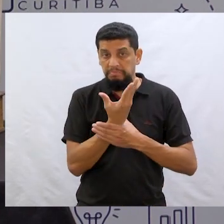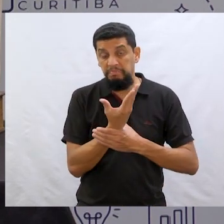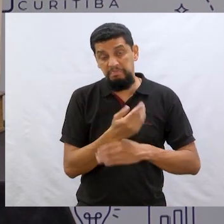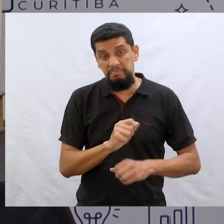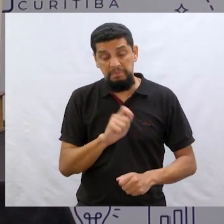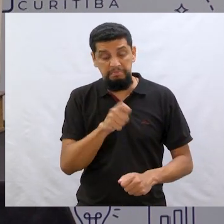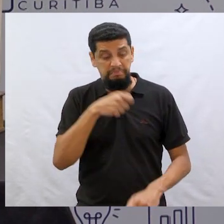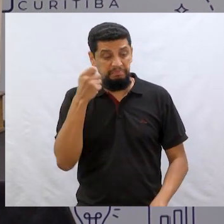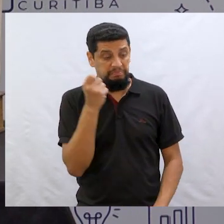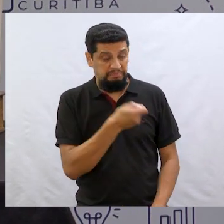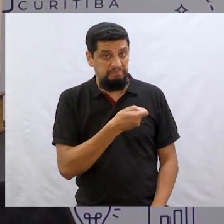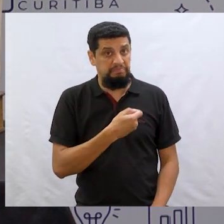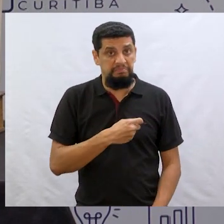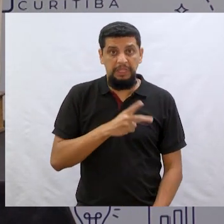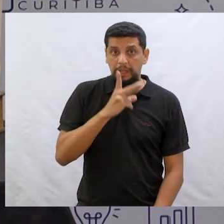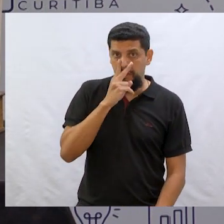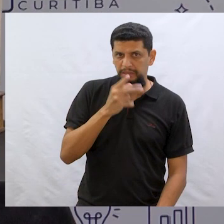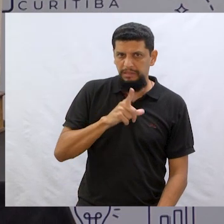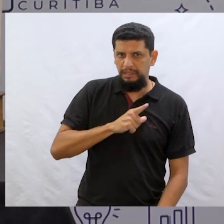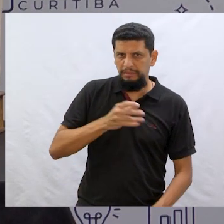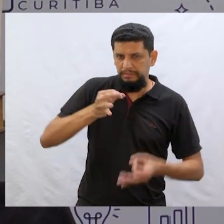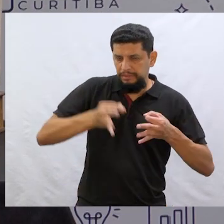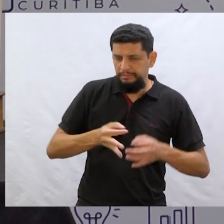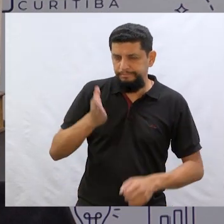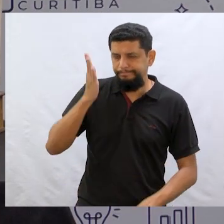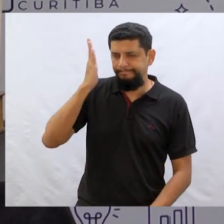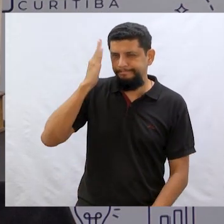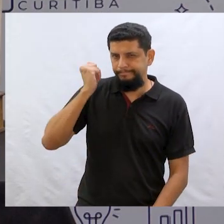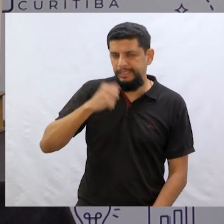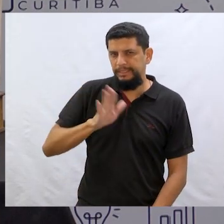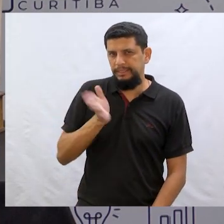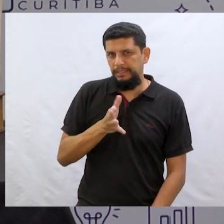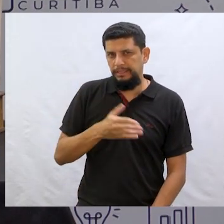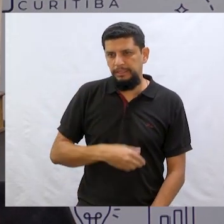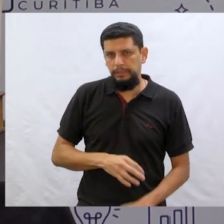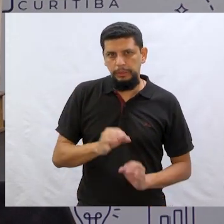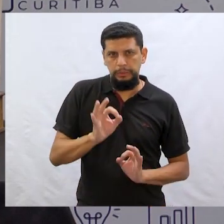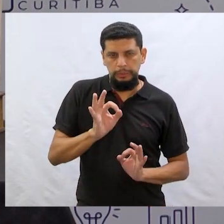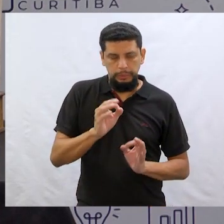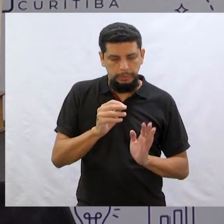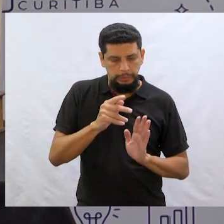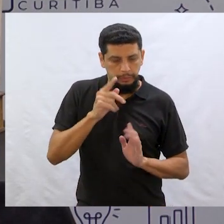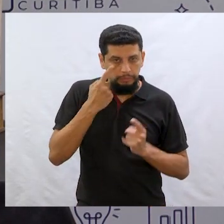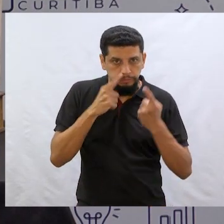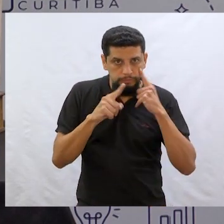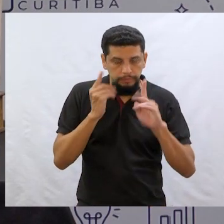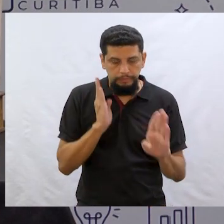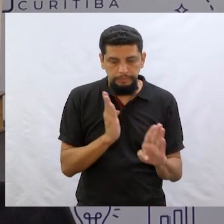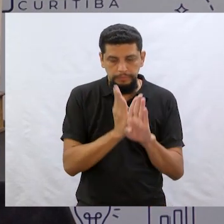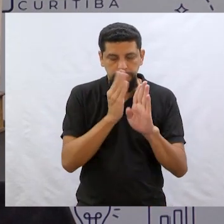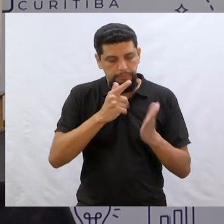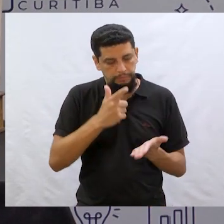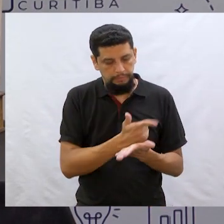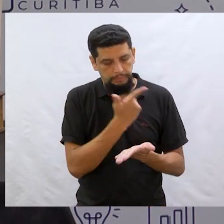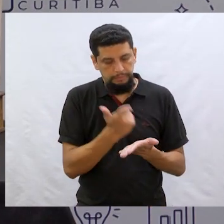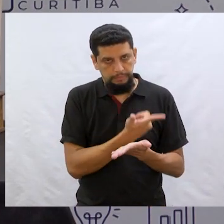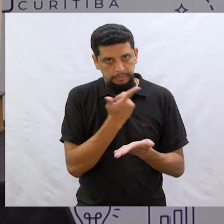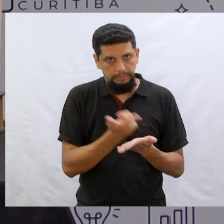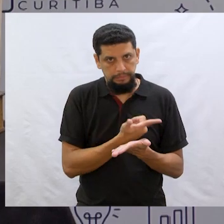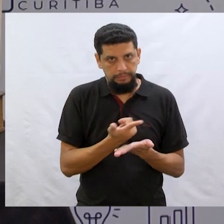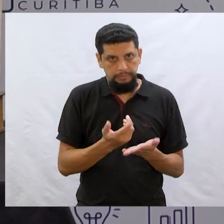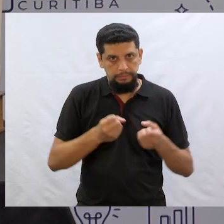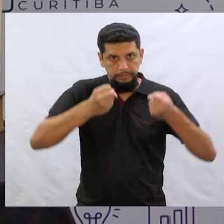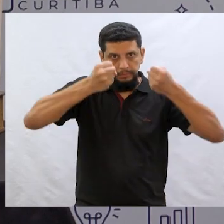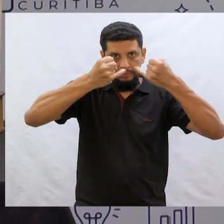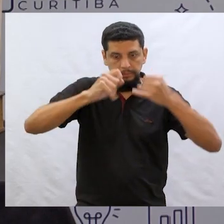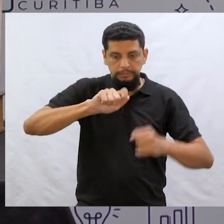Hum, interessante, hein? Todo mundo aí, tenho certeza que já sabia disso. Já que a gente está explorando o nosso livro, vamos, então, falar um pouquinho sobre